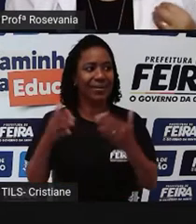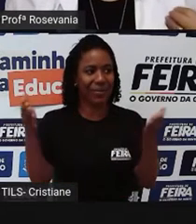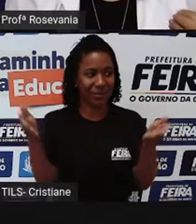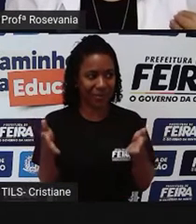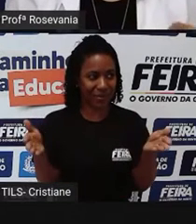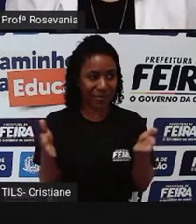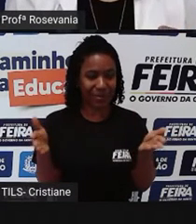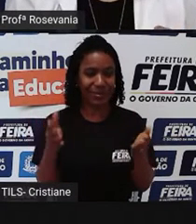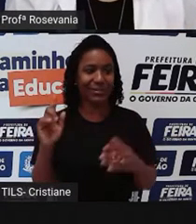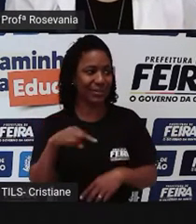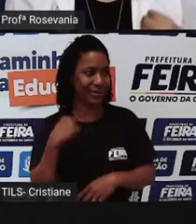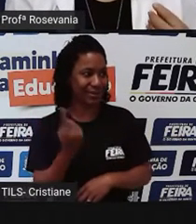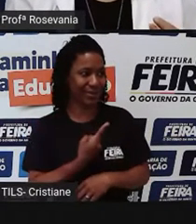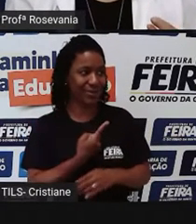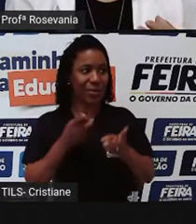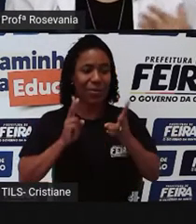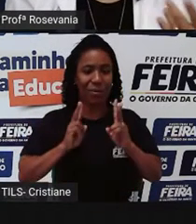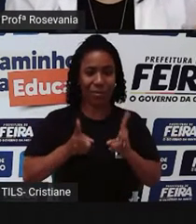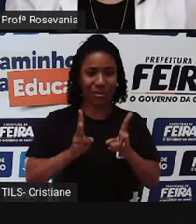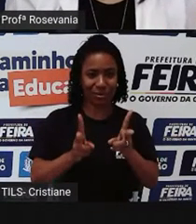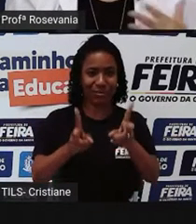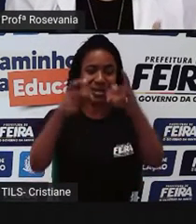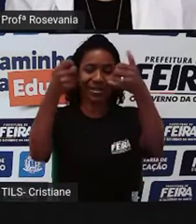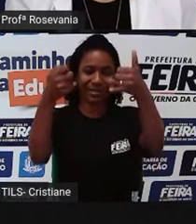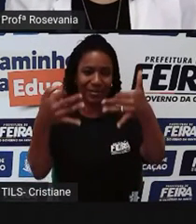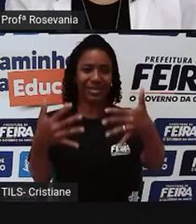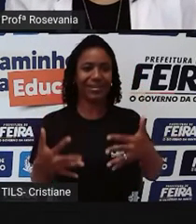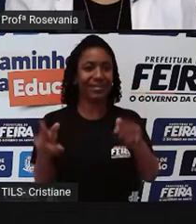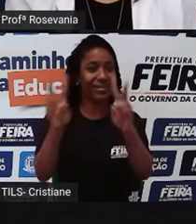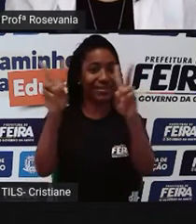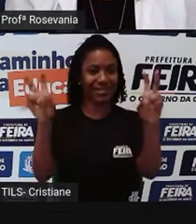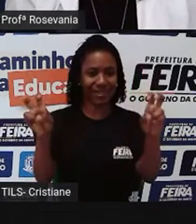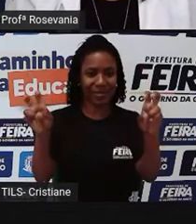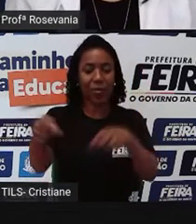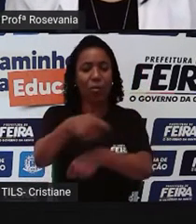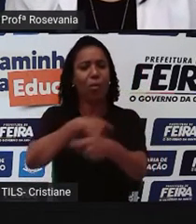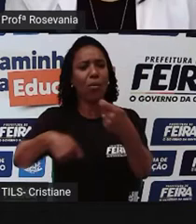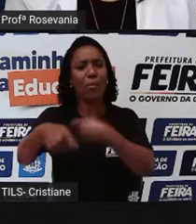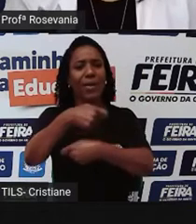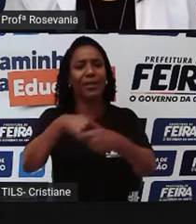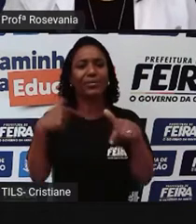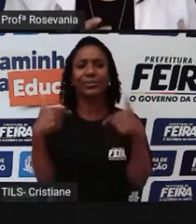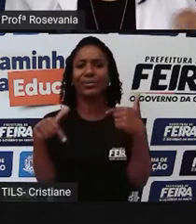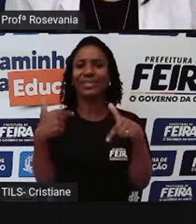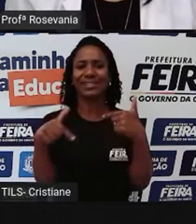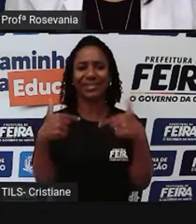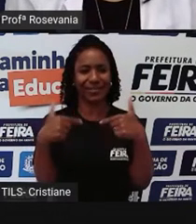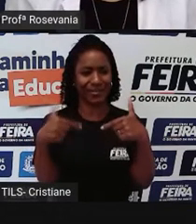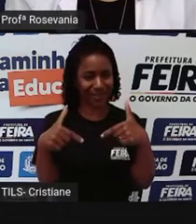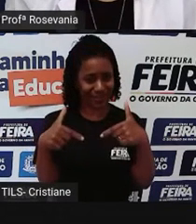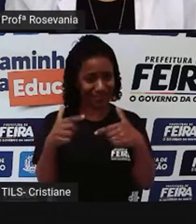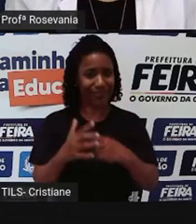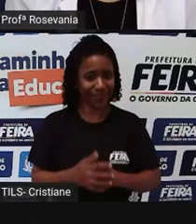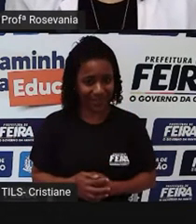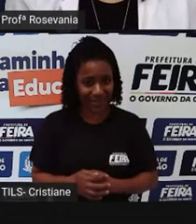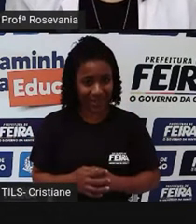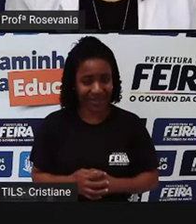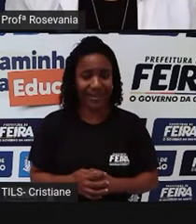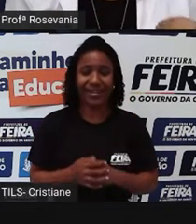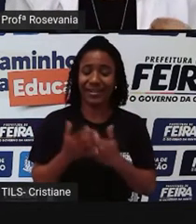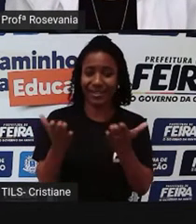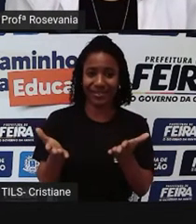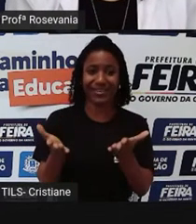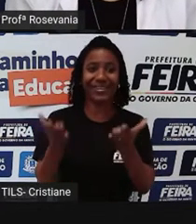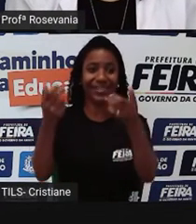vamos dar continuidade falando de comércio e serviço. Que na realidade, você já percebeu na própria explicação,